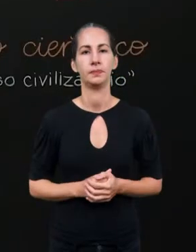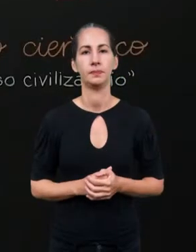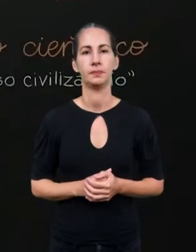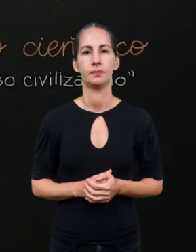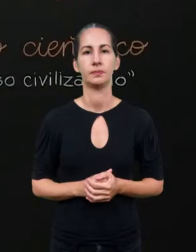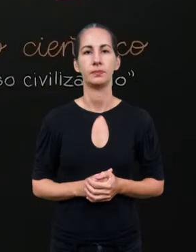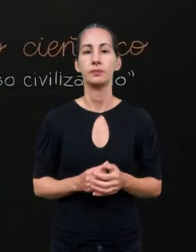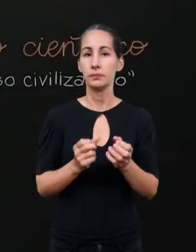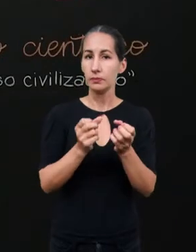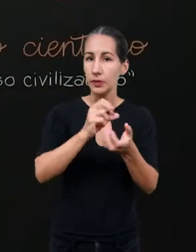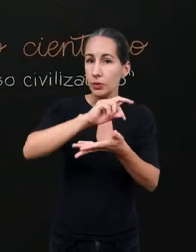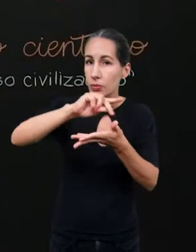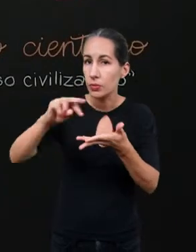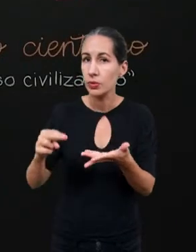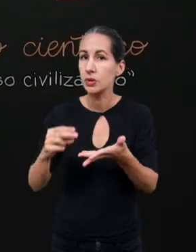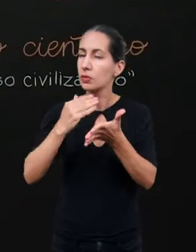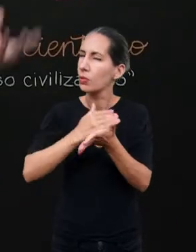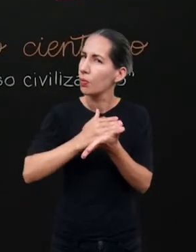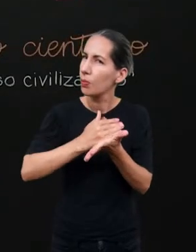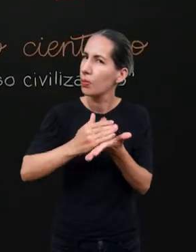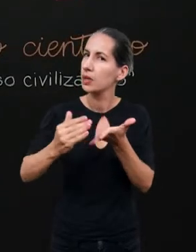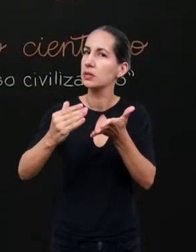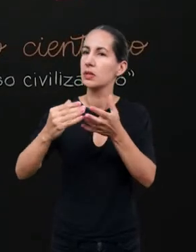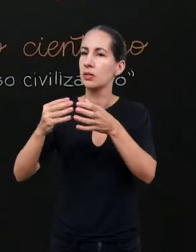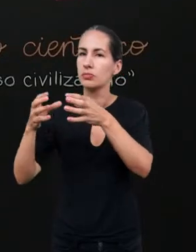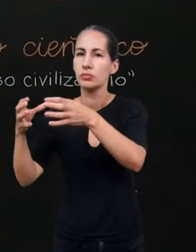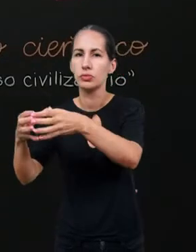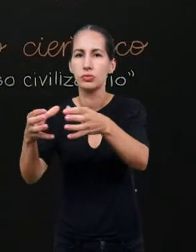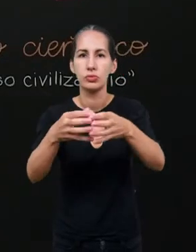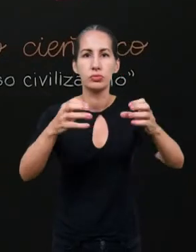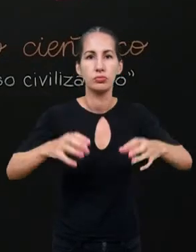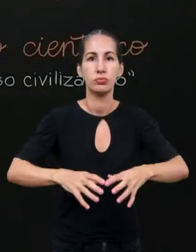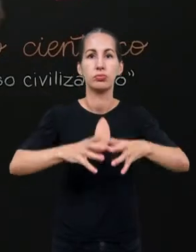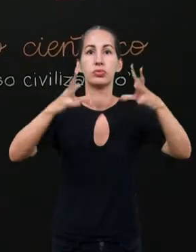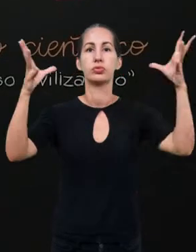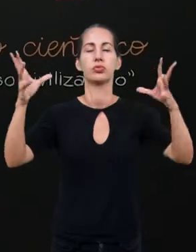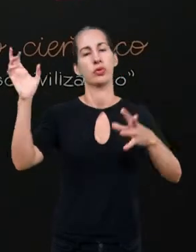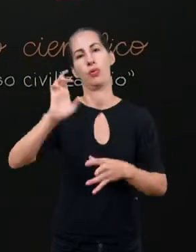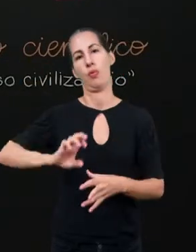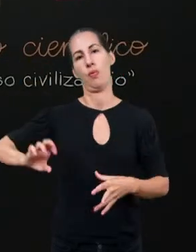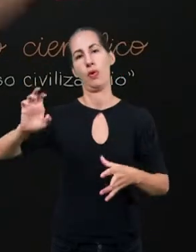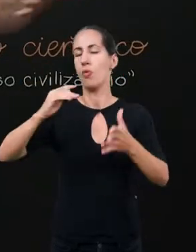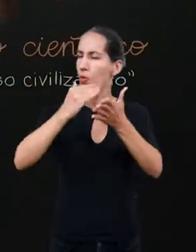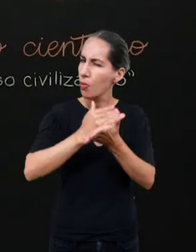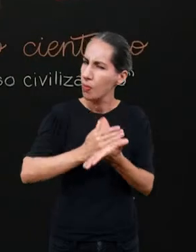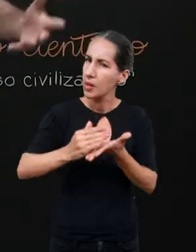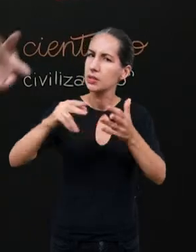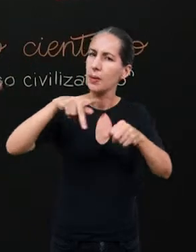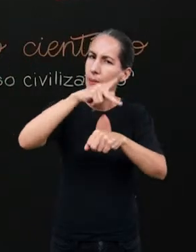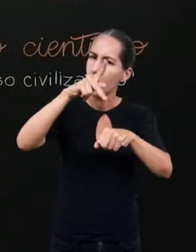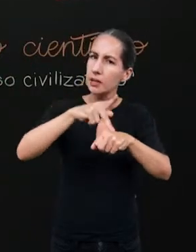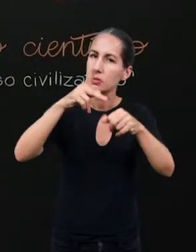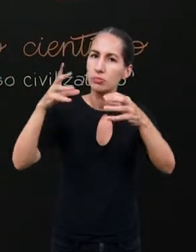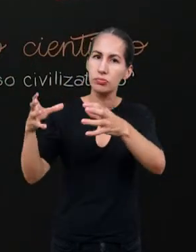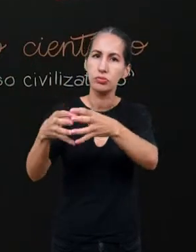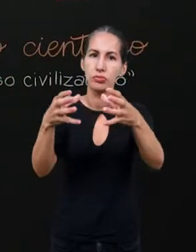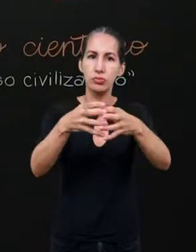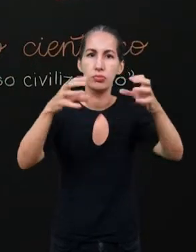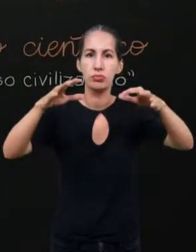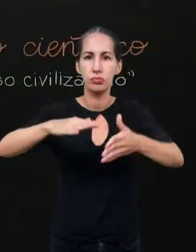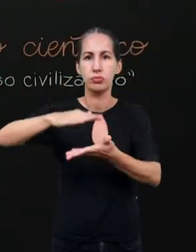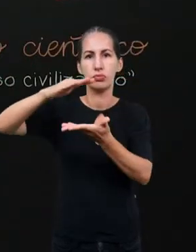Essas mercadorias começam a inundar o mercado europeu. Os países começam a ficar abarrotados de mercadorias.